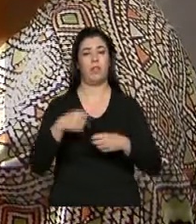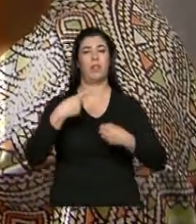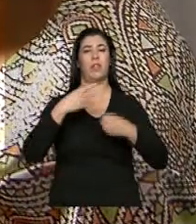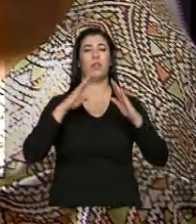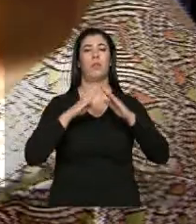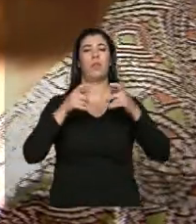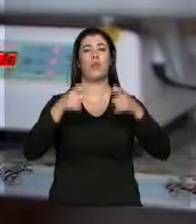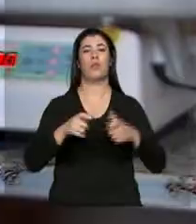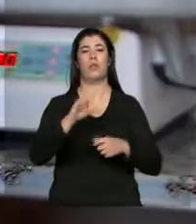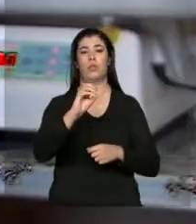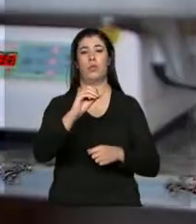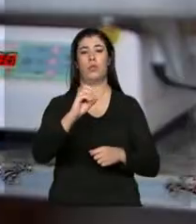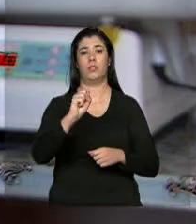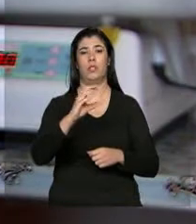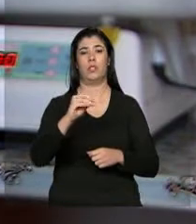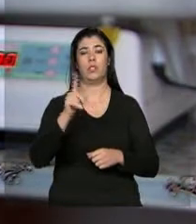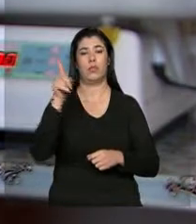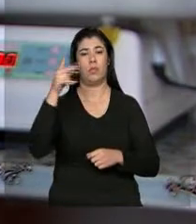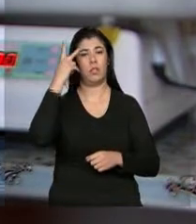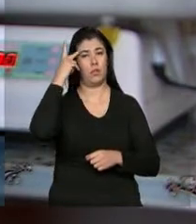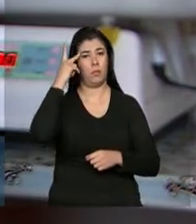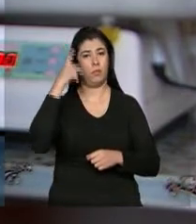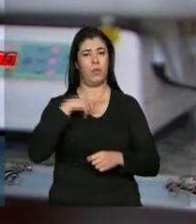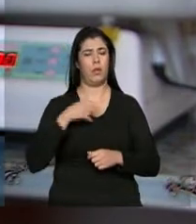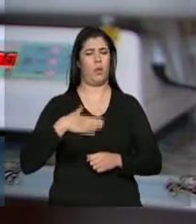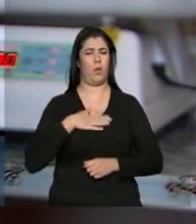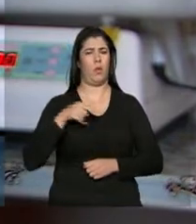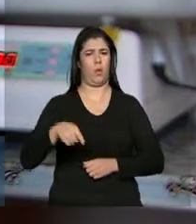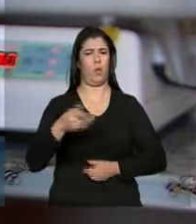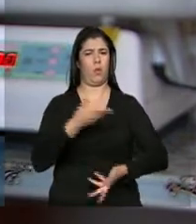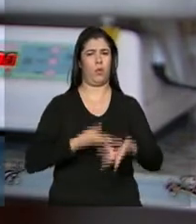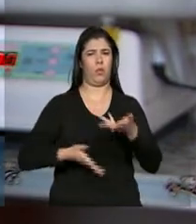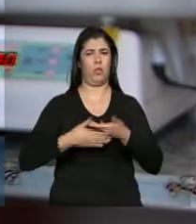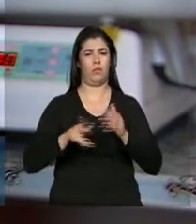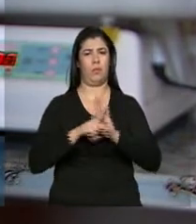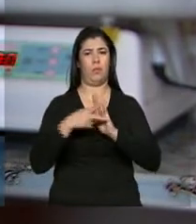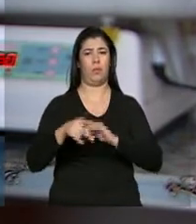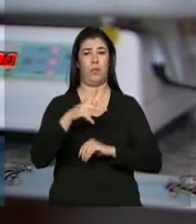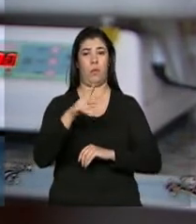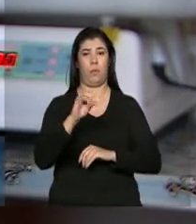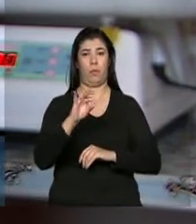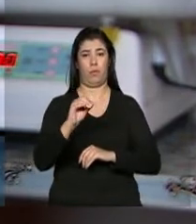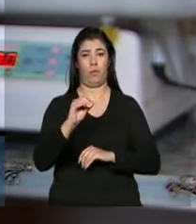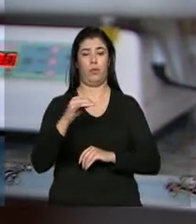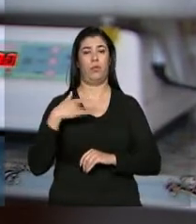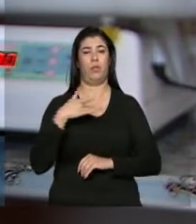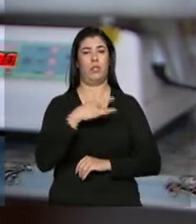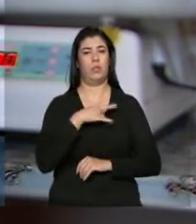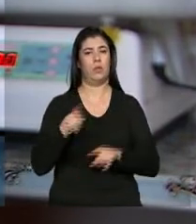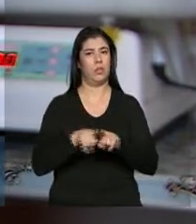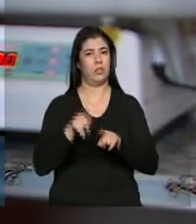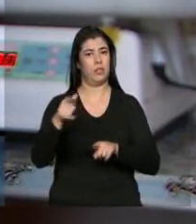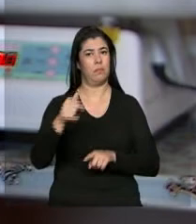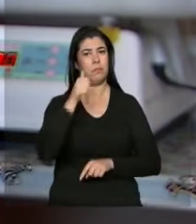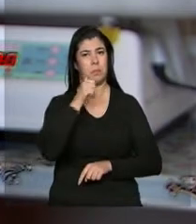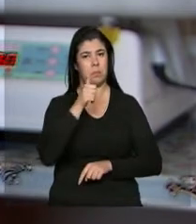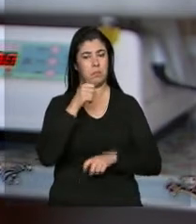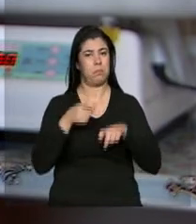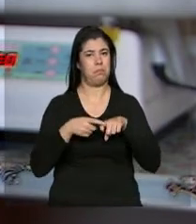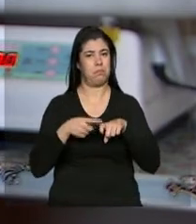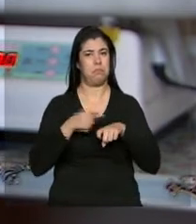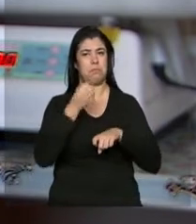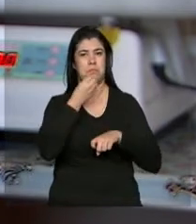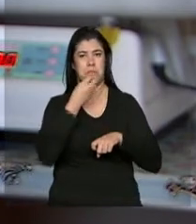da Grande São Paulo. E eu gosto muito daqui do posto e também da doutora, né? Que me deu muito bem, muito